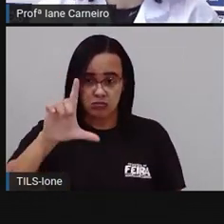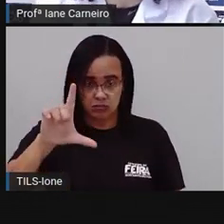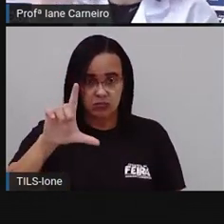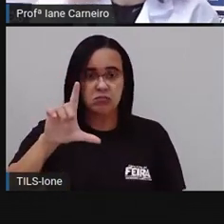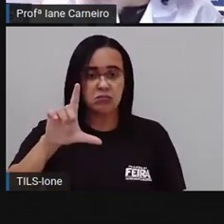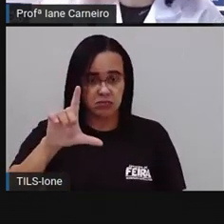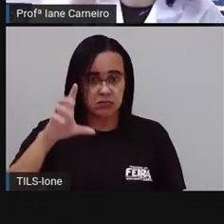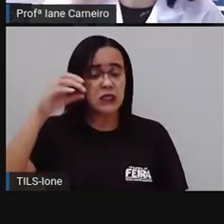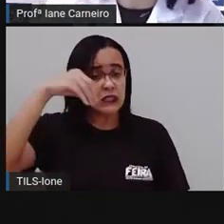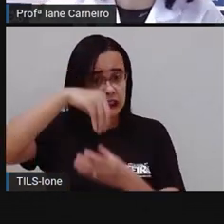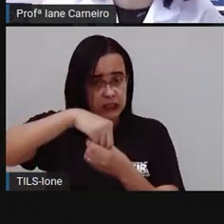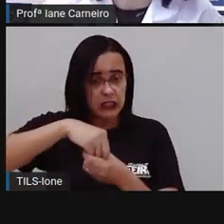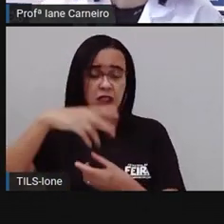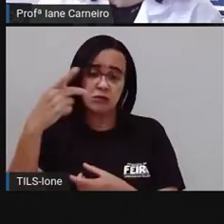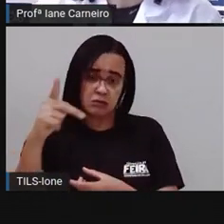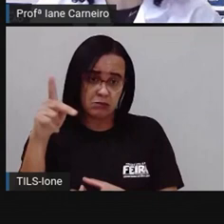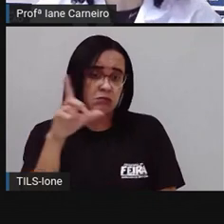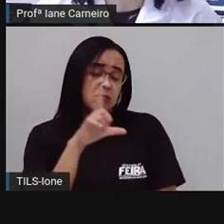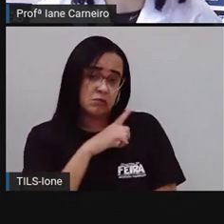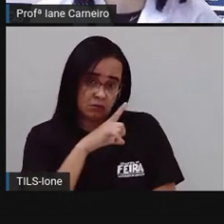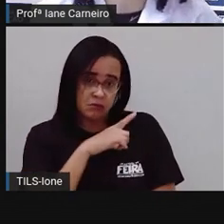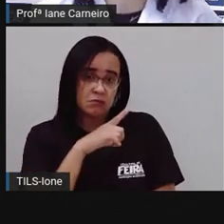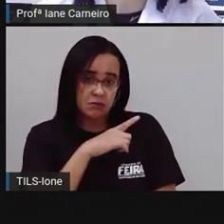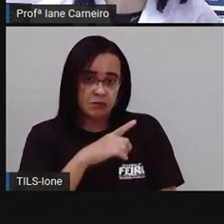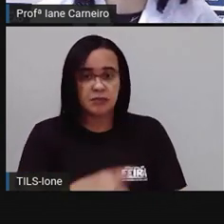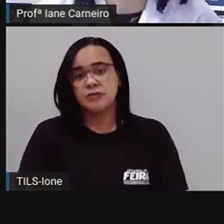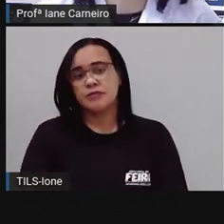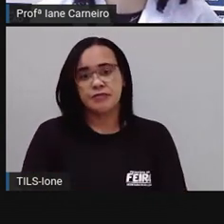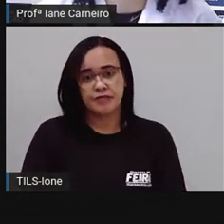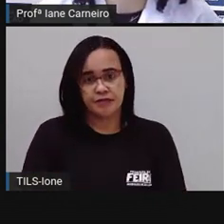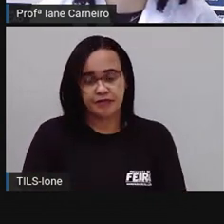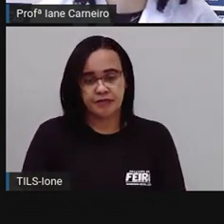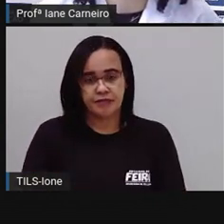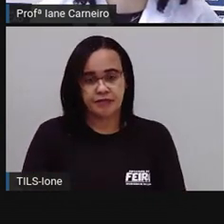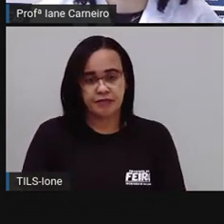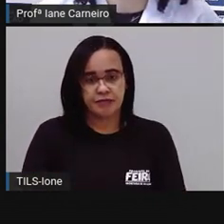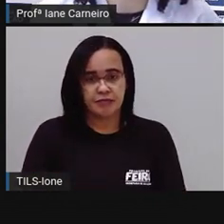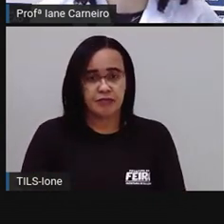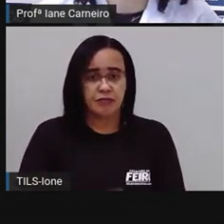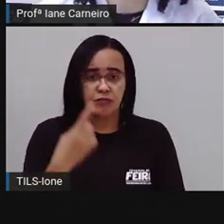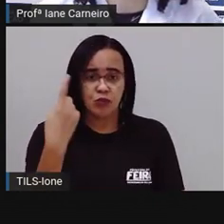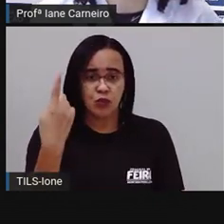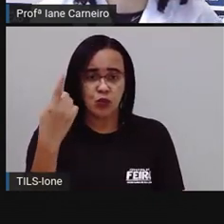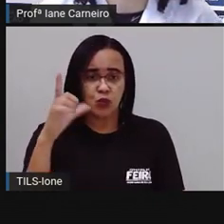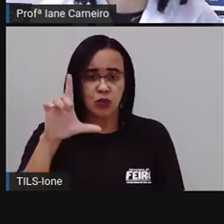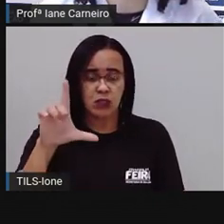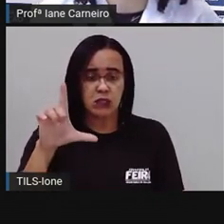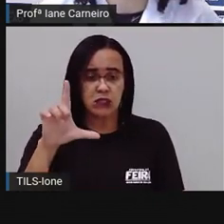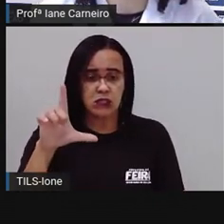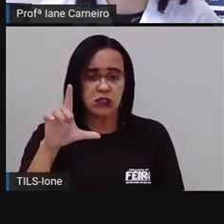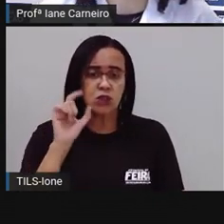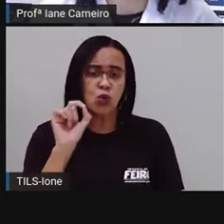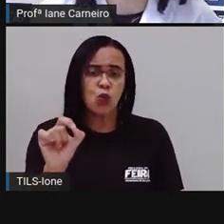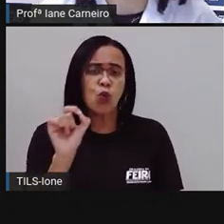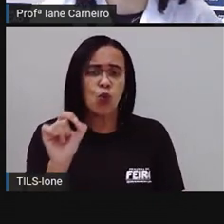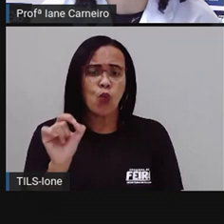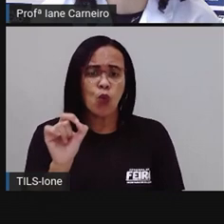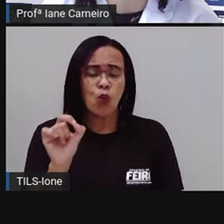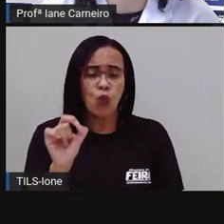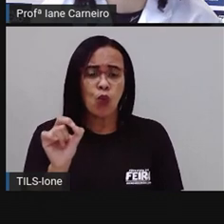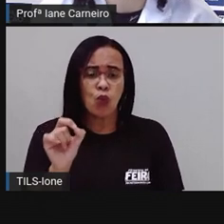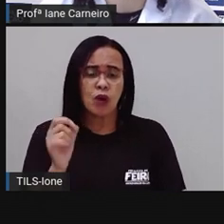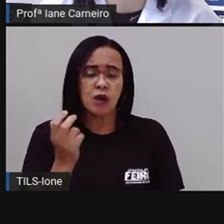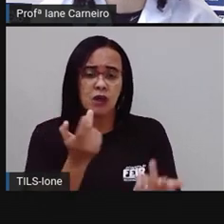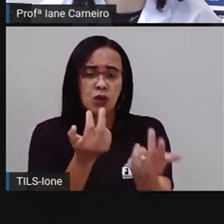garrafinha é um litro. E um litro é igual, ó, o símbolo do igual aqui, ó, quer dizer que é a mesma coisa